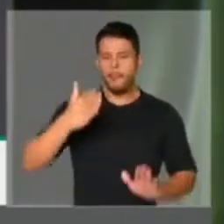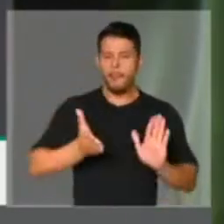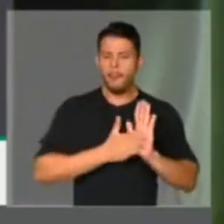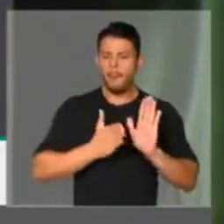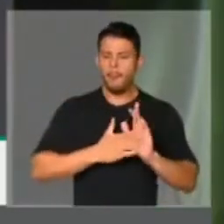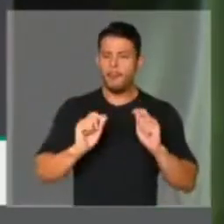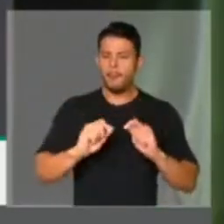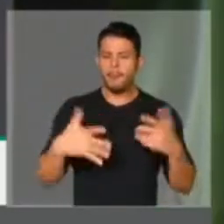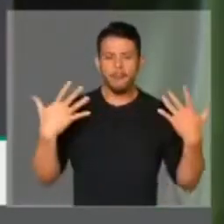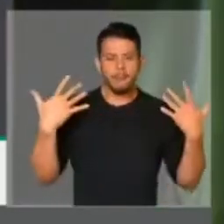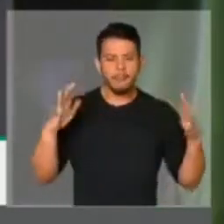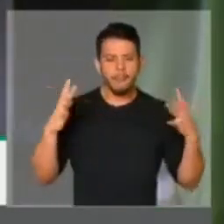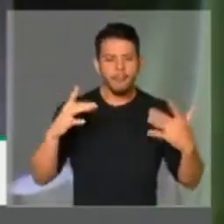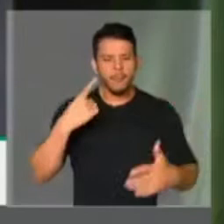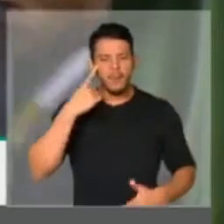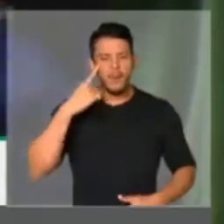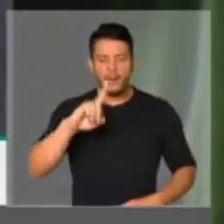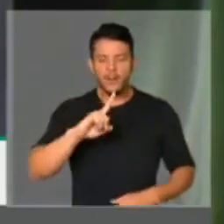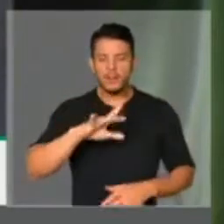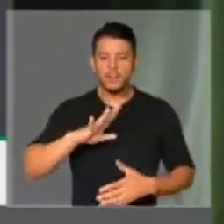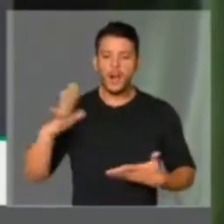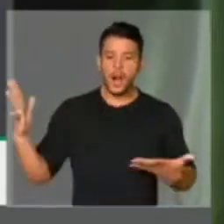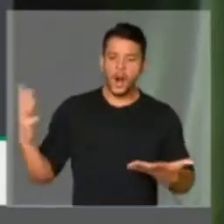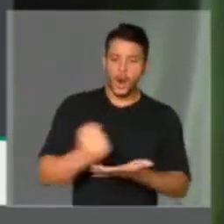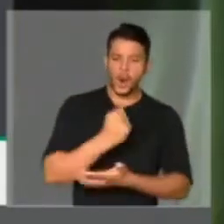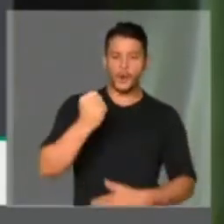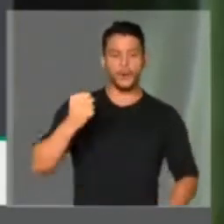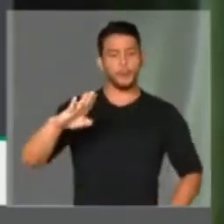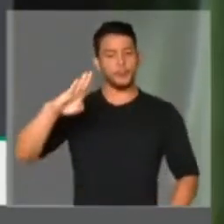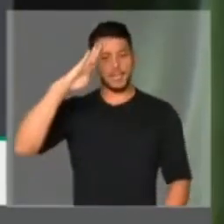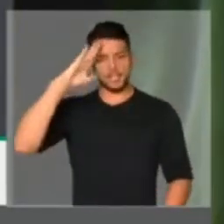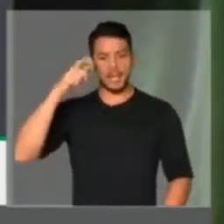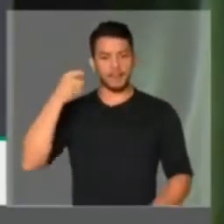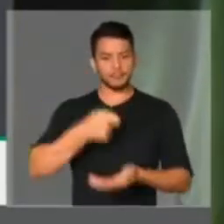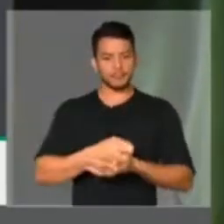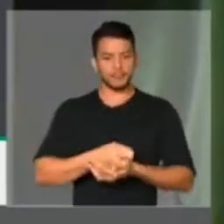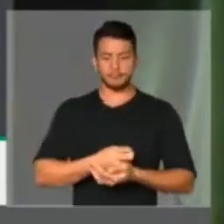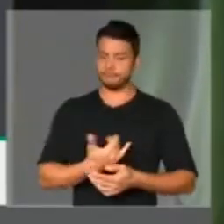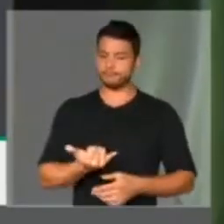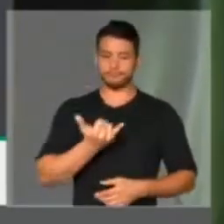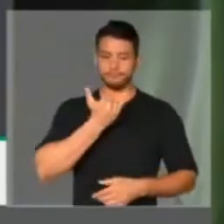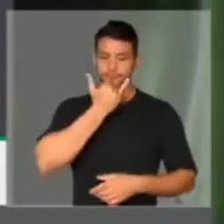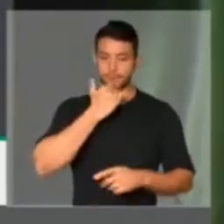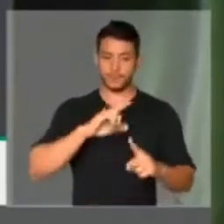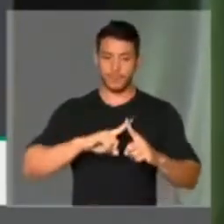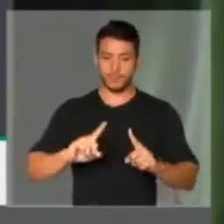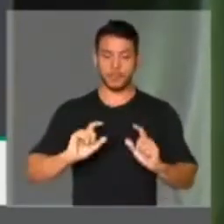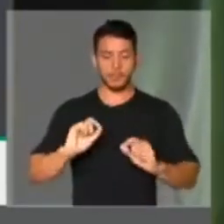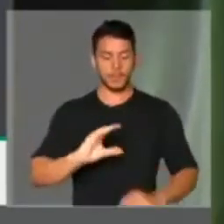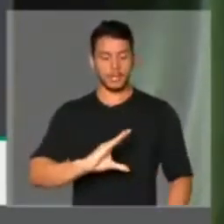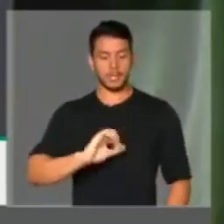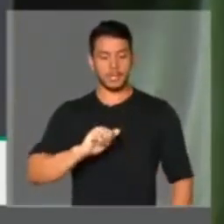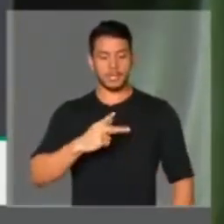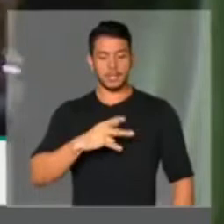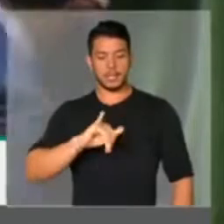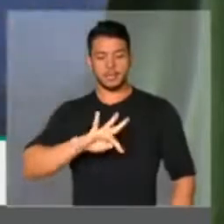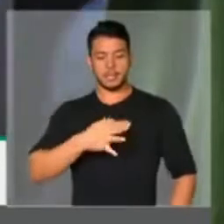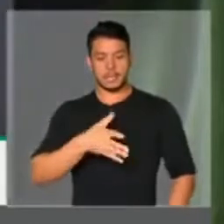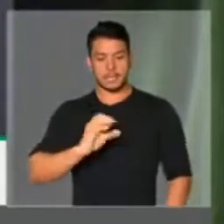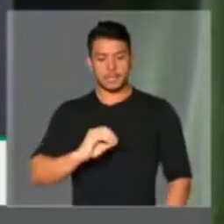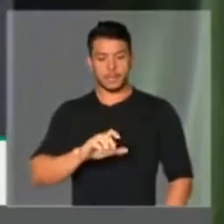comemorar o dia do golpe militar nos quartéis. Eu queria dizer ao capitão Augusto, que falou que